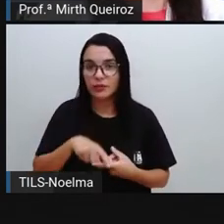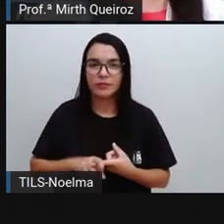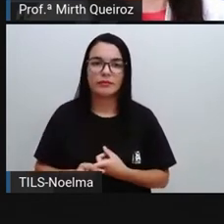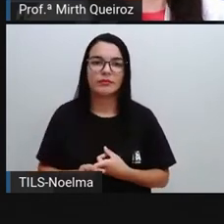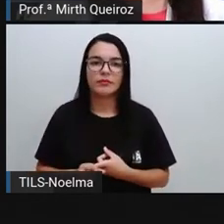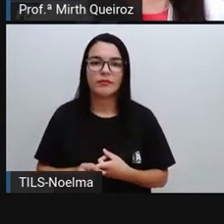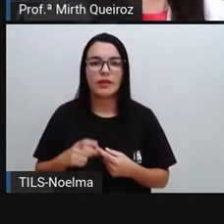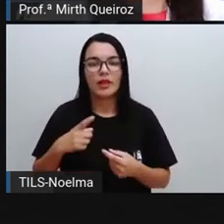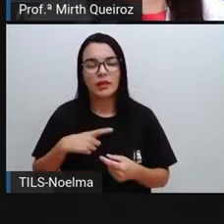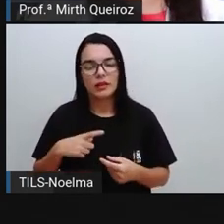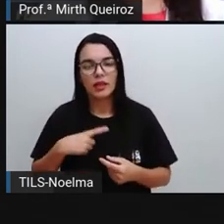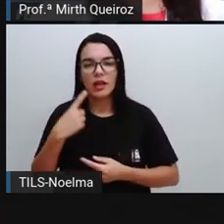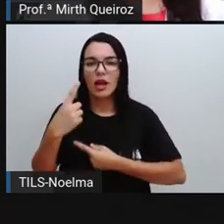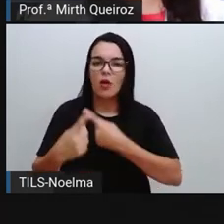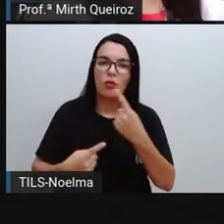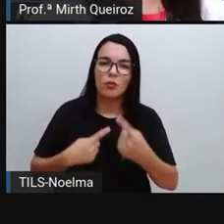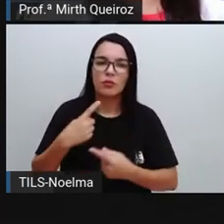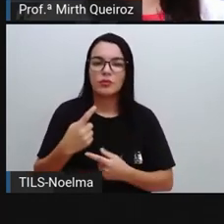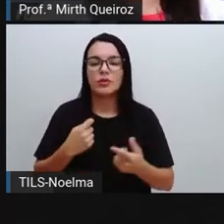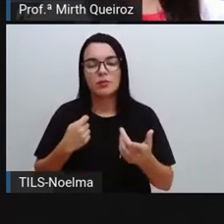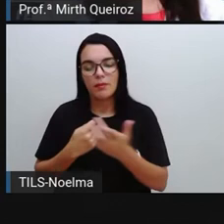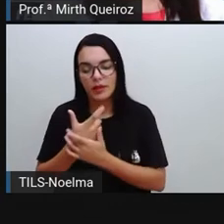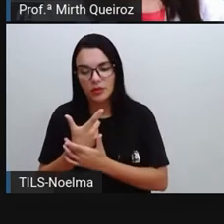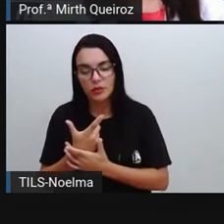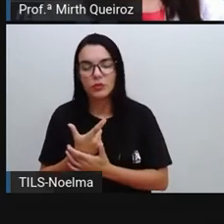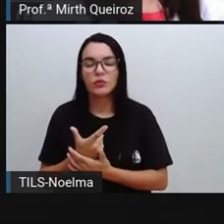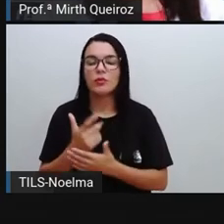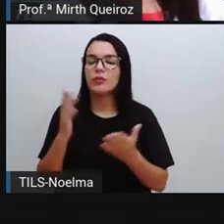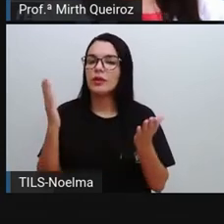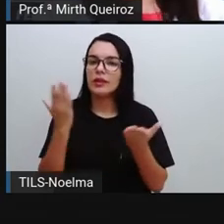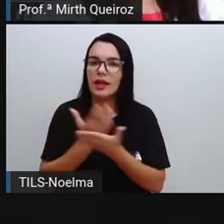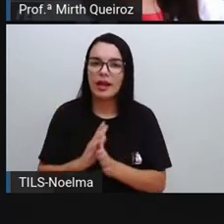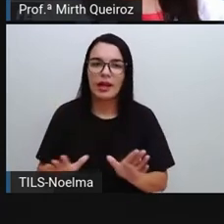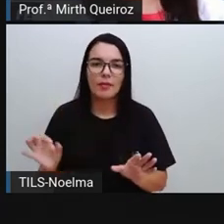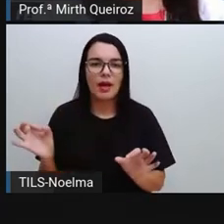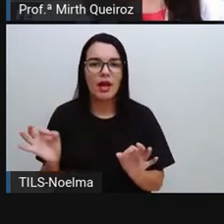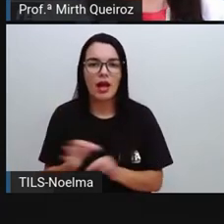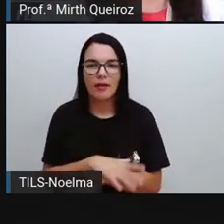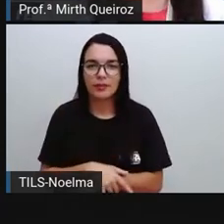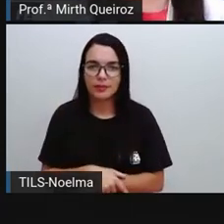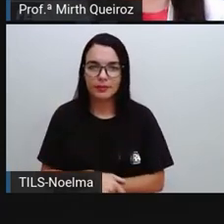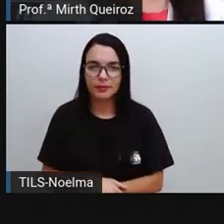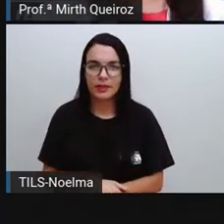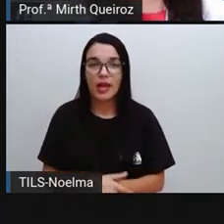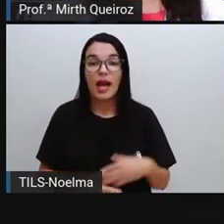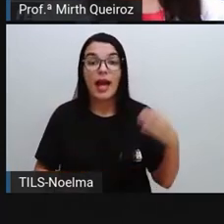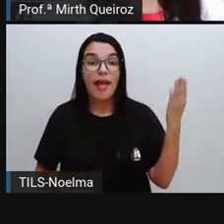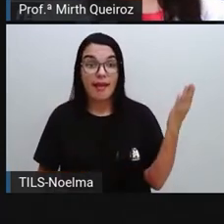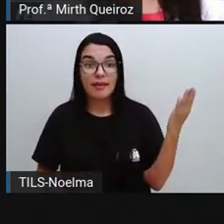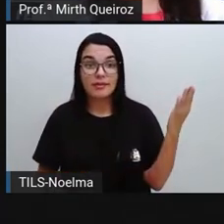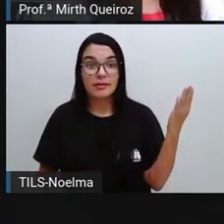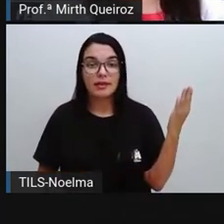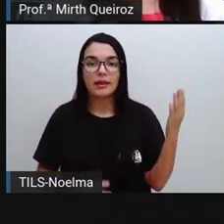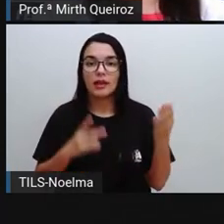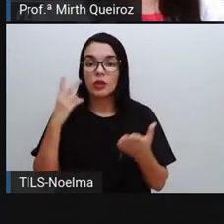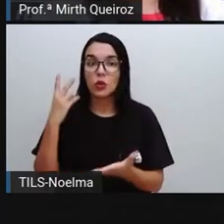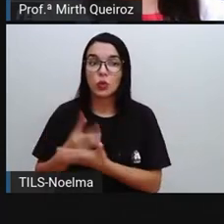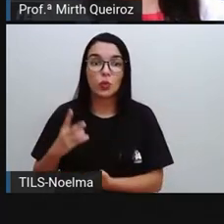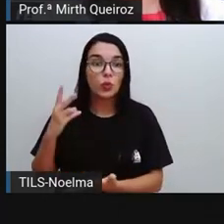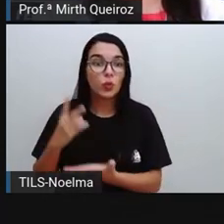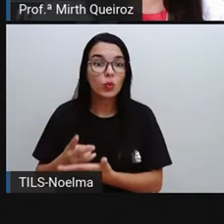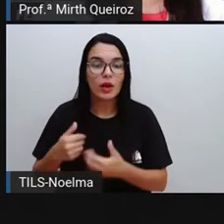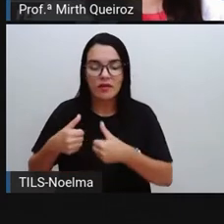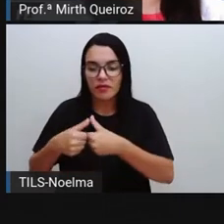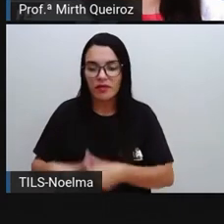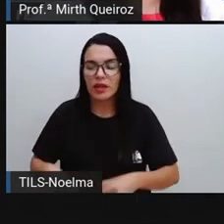São alguns dos bens de consumo não duráveis, certo? Bens de consumo duráveis são